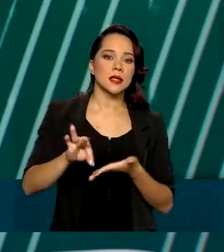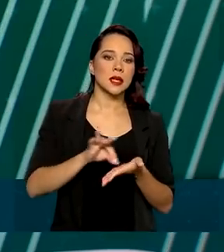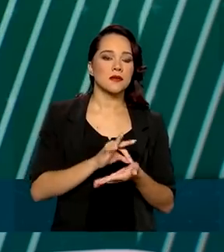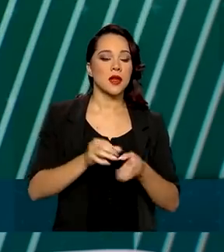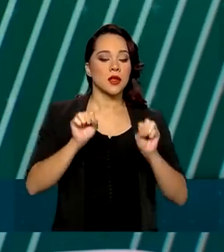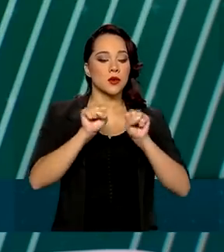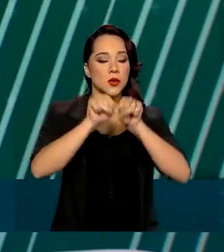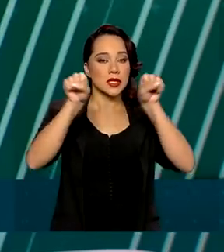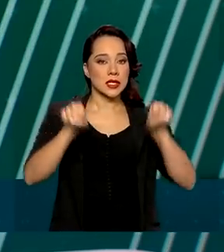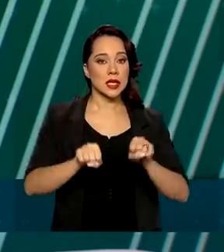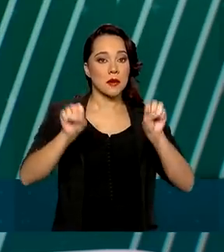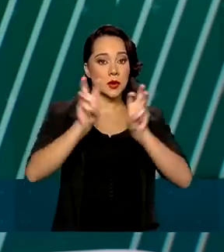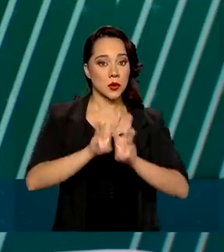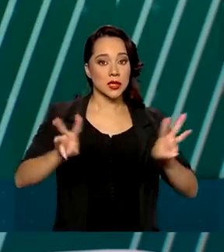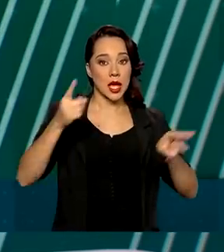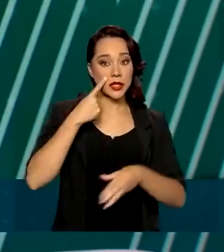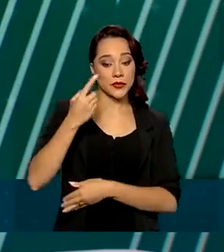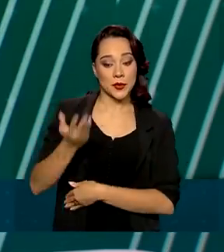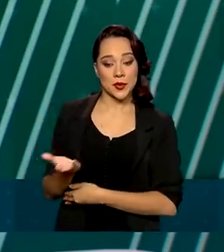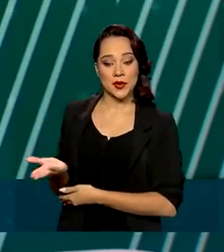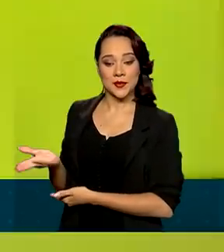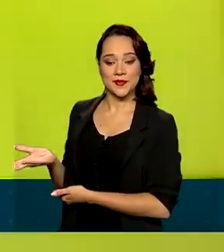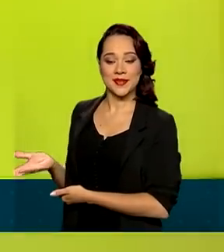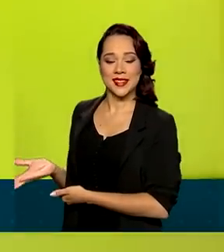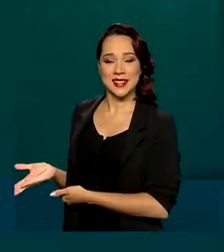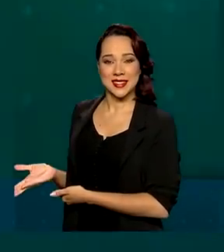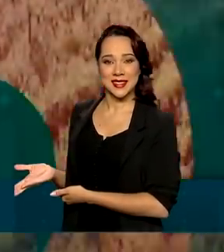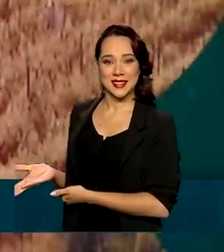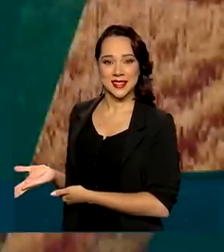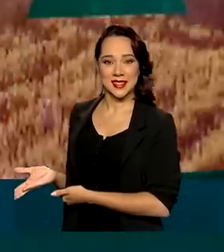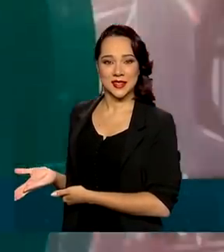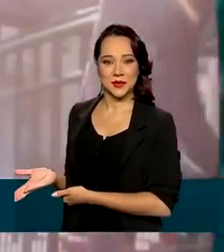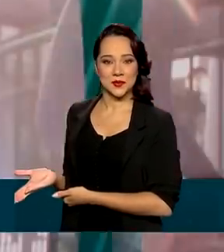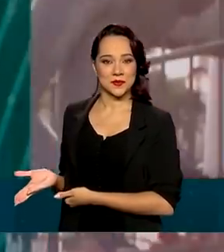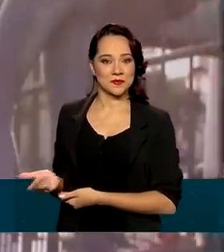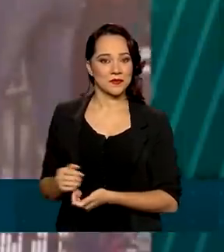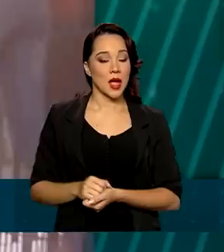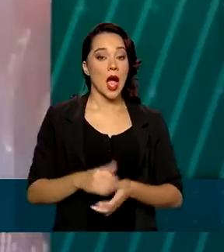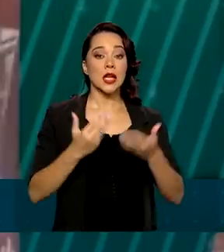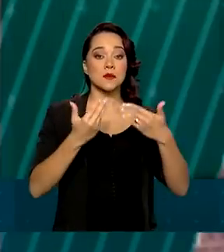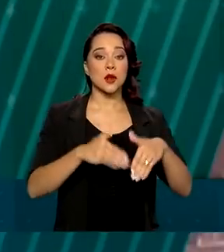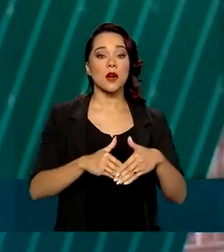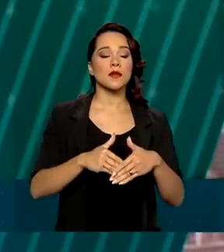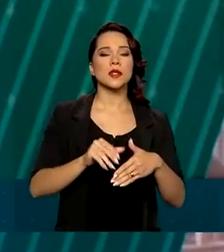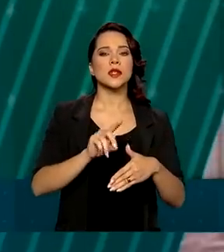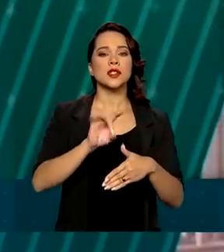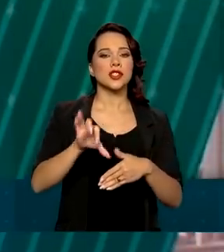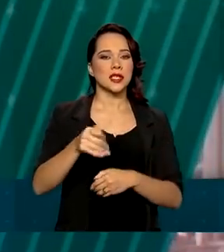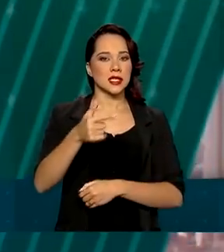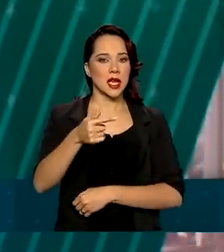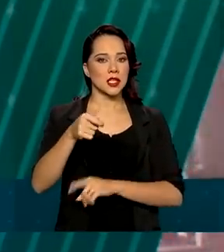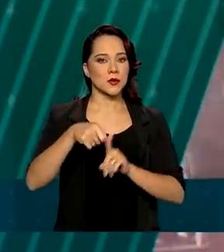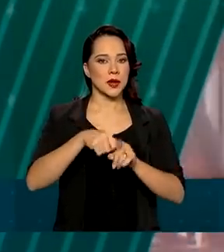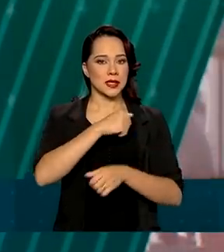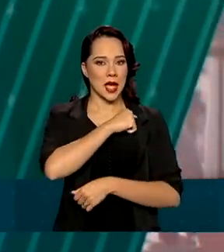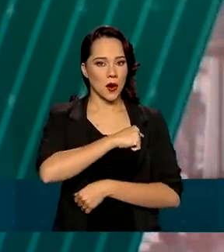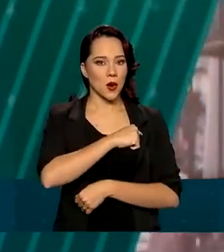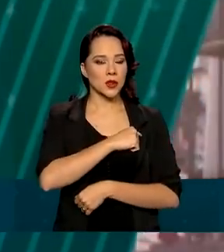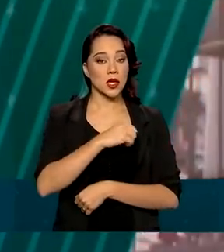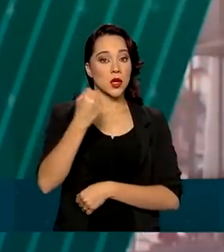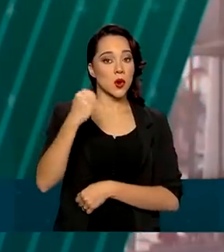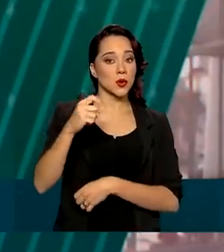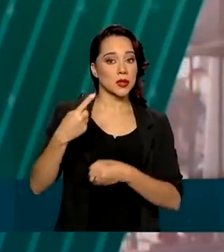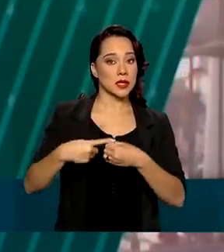por meio do sistema revalida.inep.gov.br. As provas vão ser aplicadas no dia 7 de agosto em